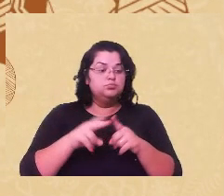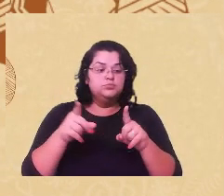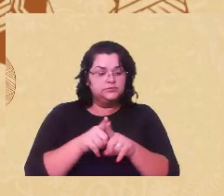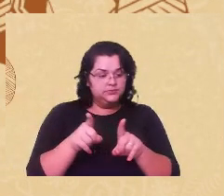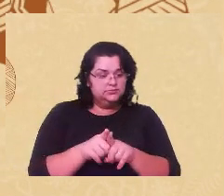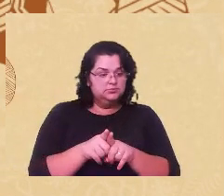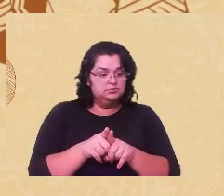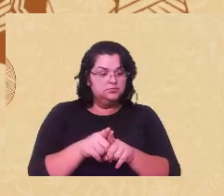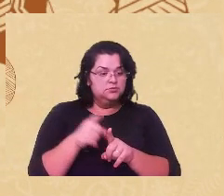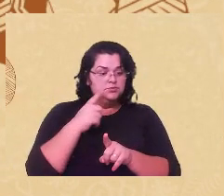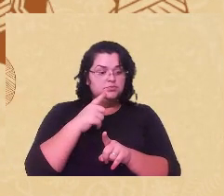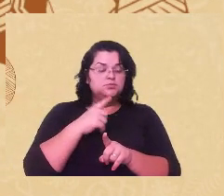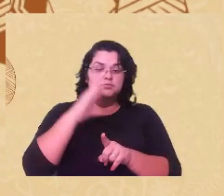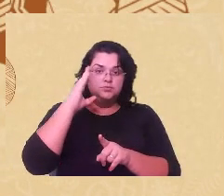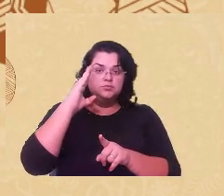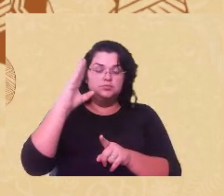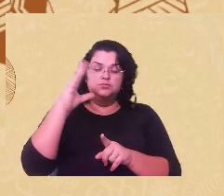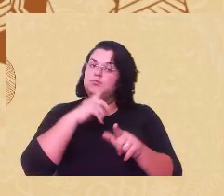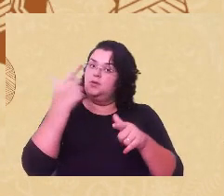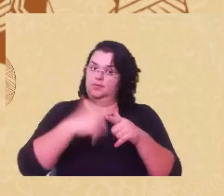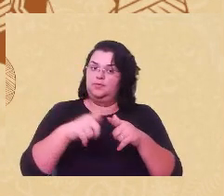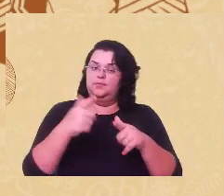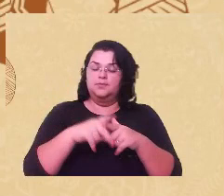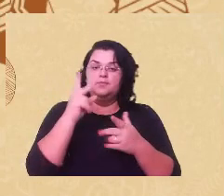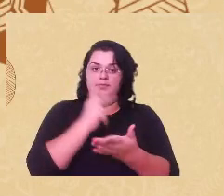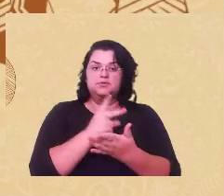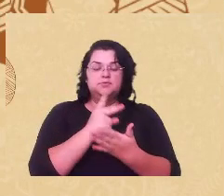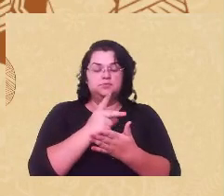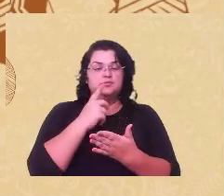equivocado e problemático, é insuficiente.